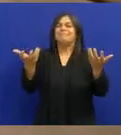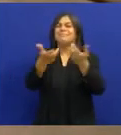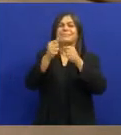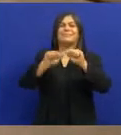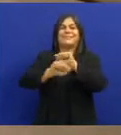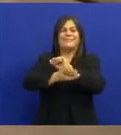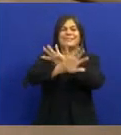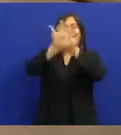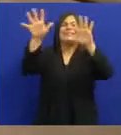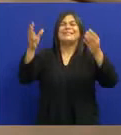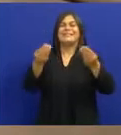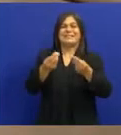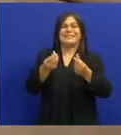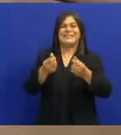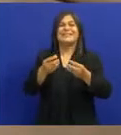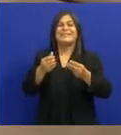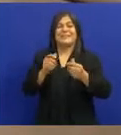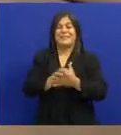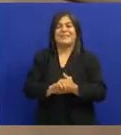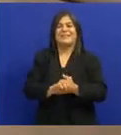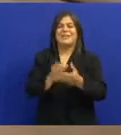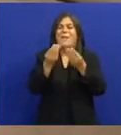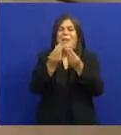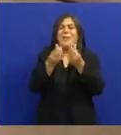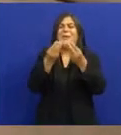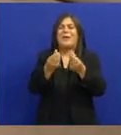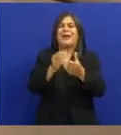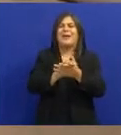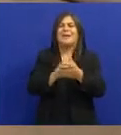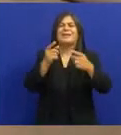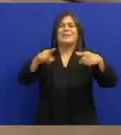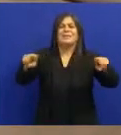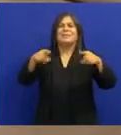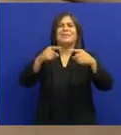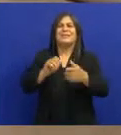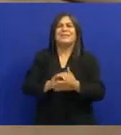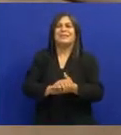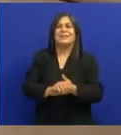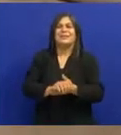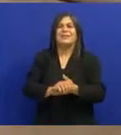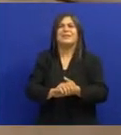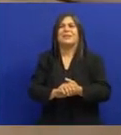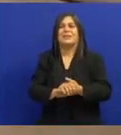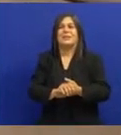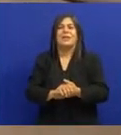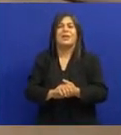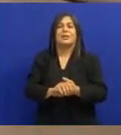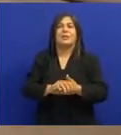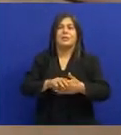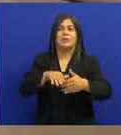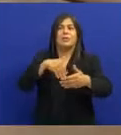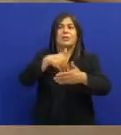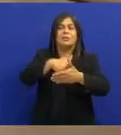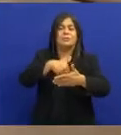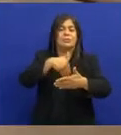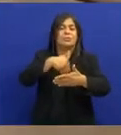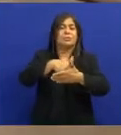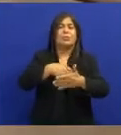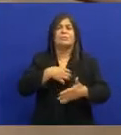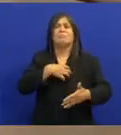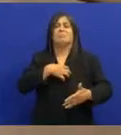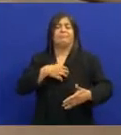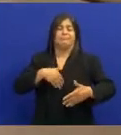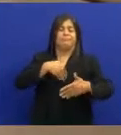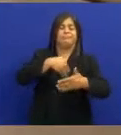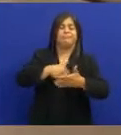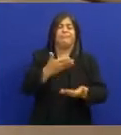do trabalho dele Que a gente chegou a gravar Aquela música dele Onde ele fala Esse jogo não é um a